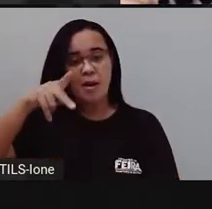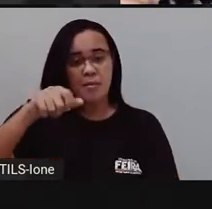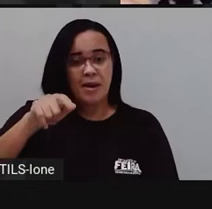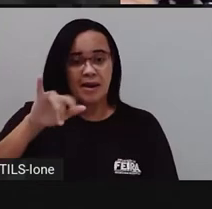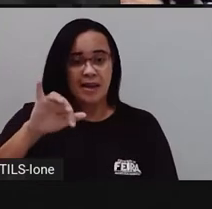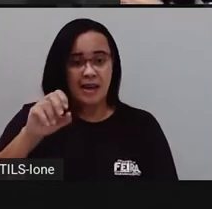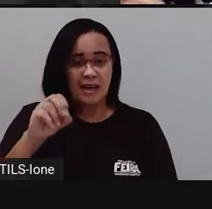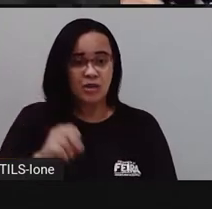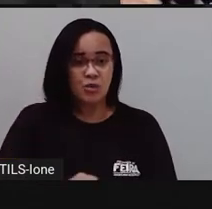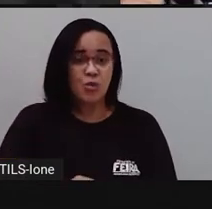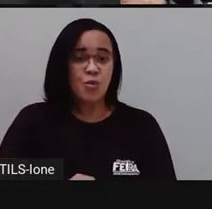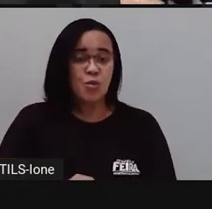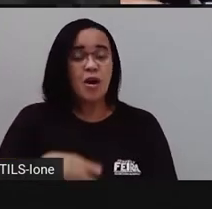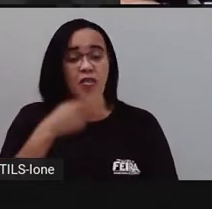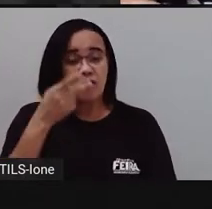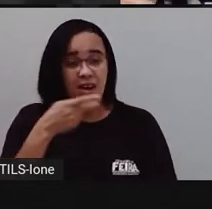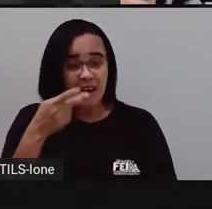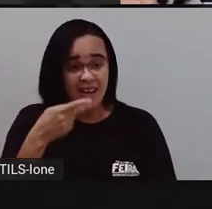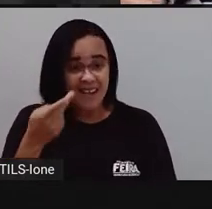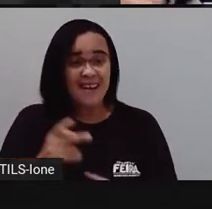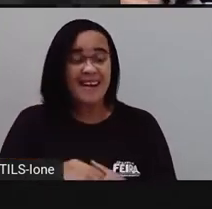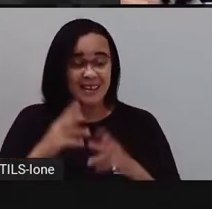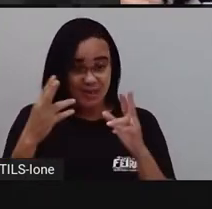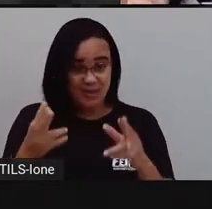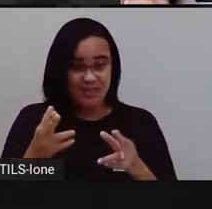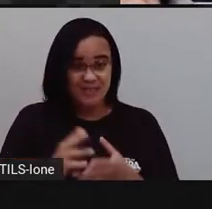Fala assim, cura o paco, dá o pé, louro.